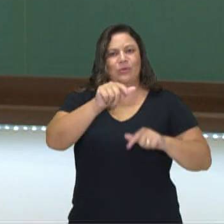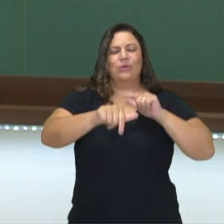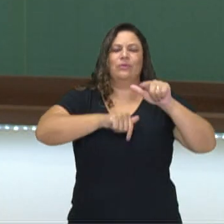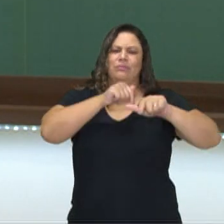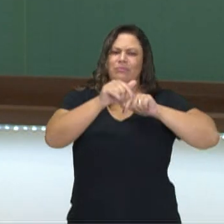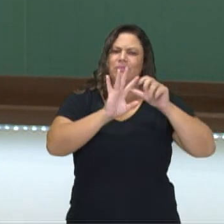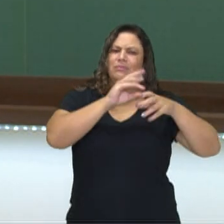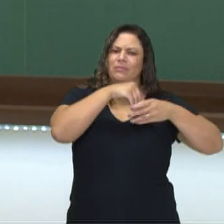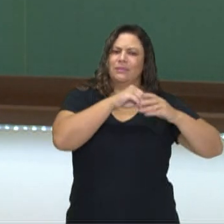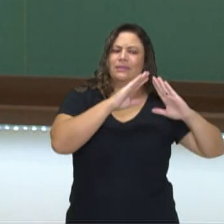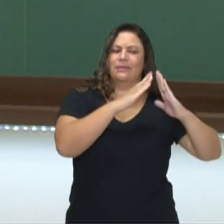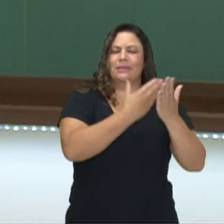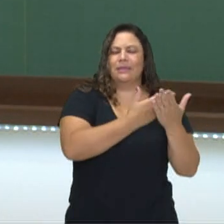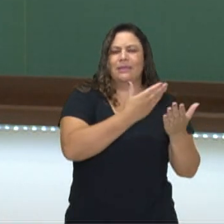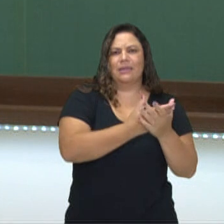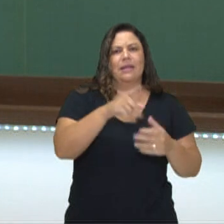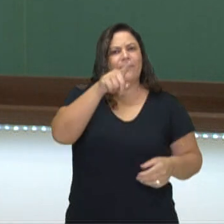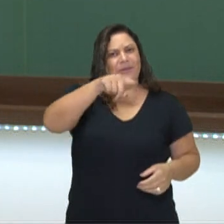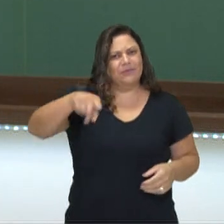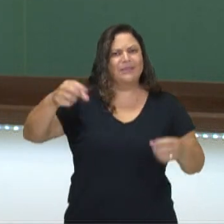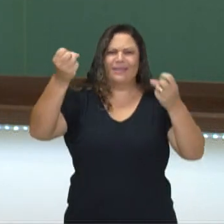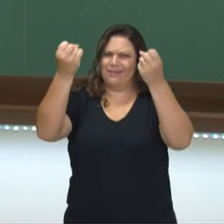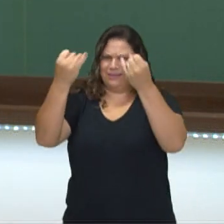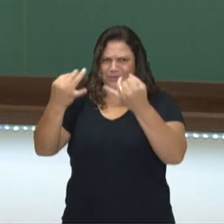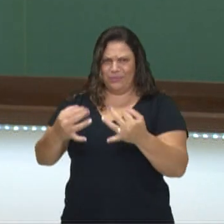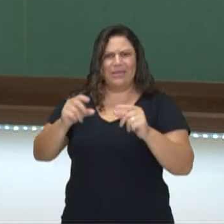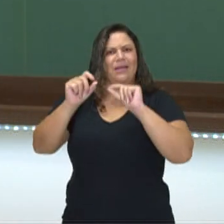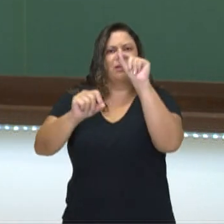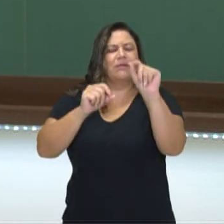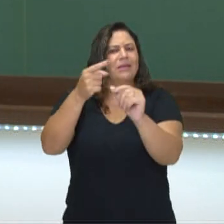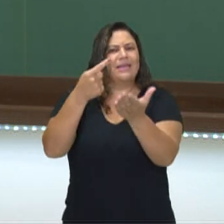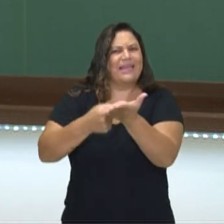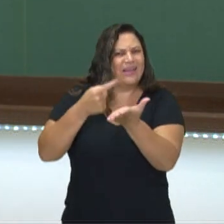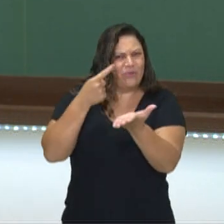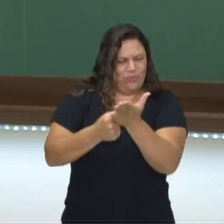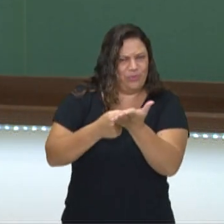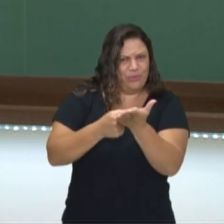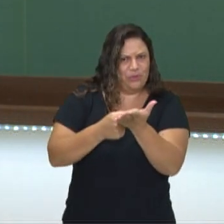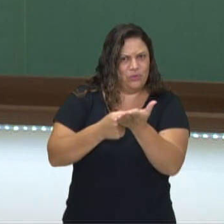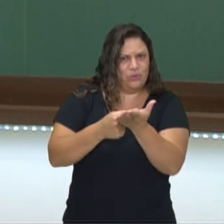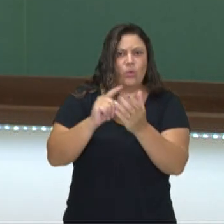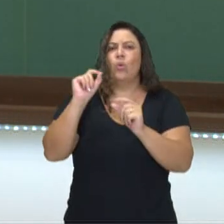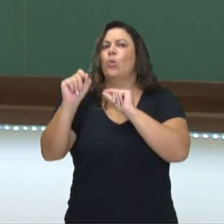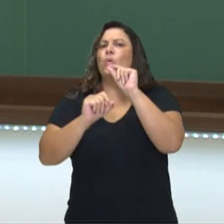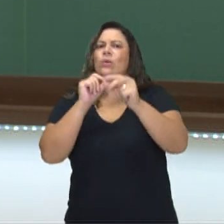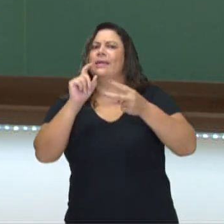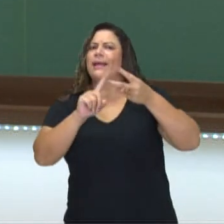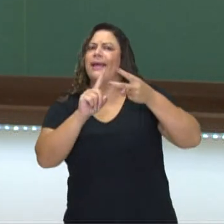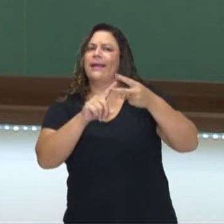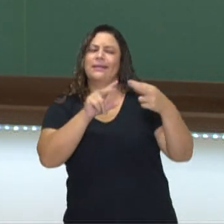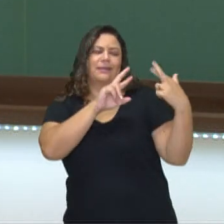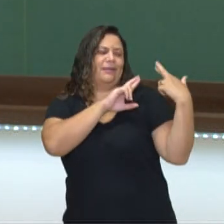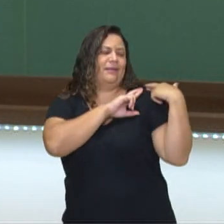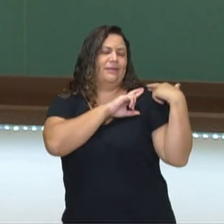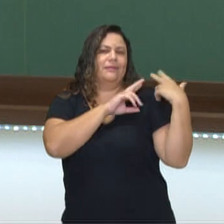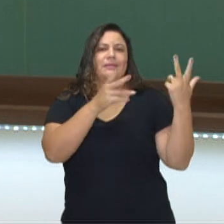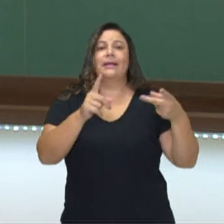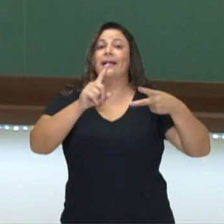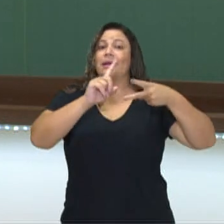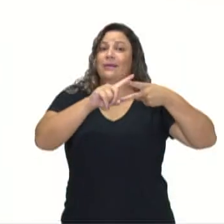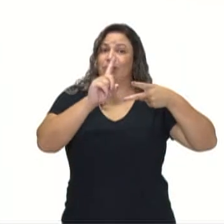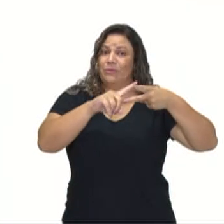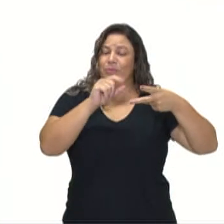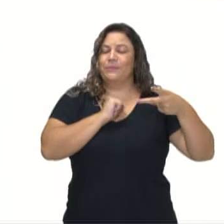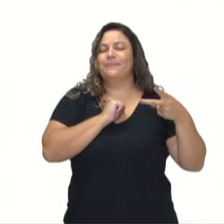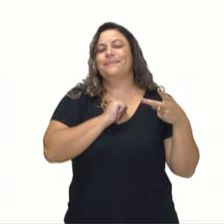você sabe explicar exatamente o que é compromisso e o que é responsabilidade? Como compromisso, nós